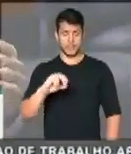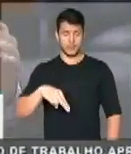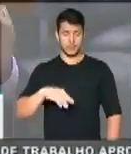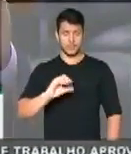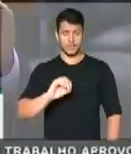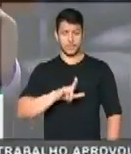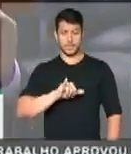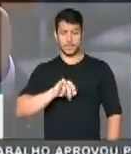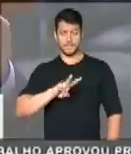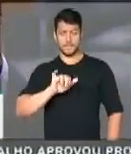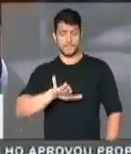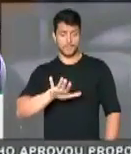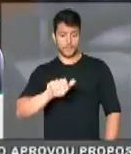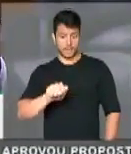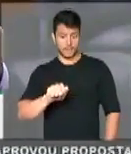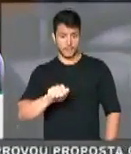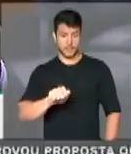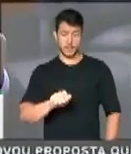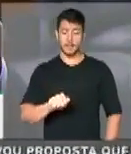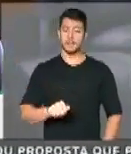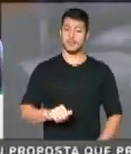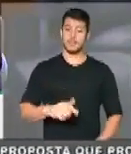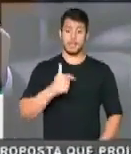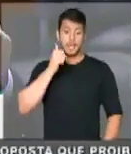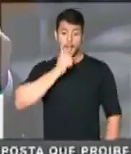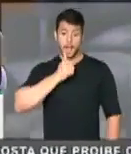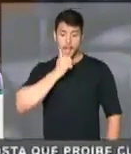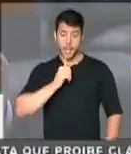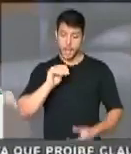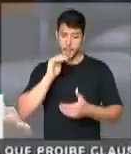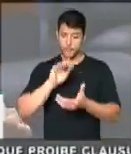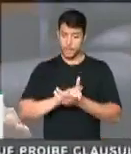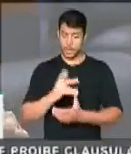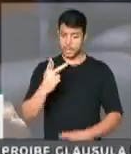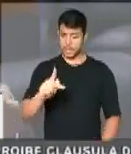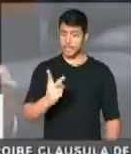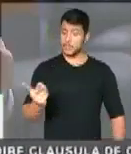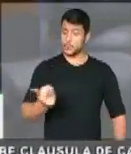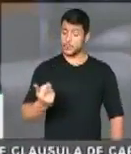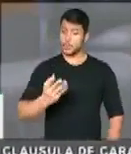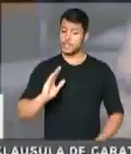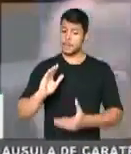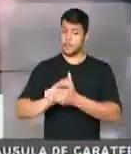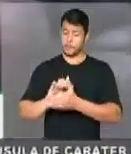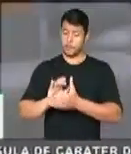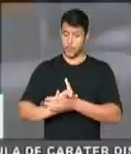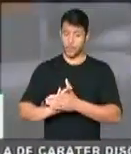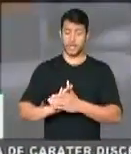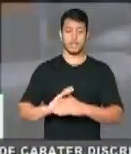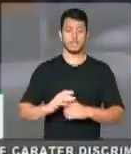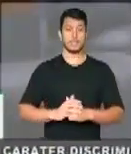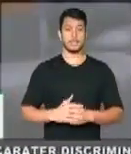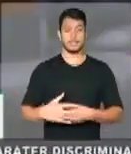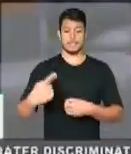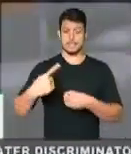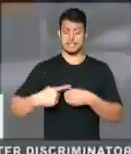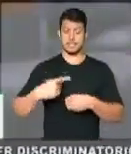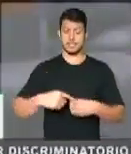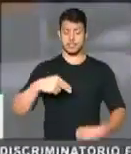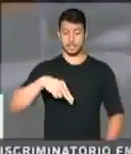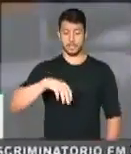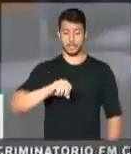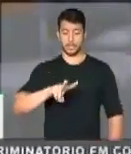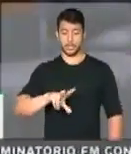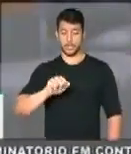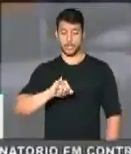Barros, eles são moradores da cidade de Nova Iguaçu, na Baixada Fluminense, no Rio de Janeiro. Eles foram contratados pela família de um jogador de